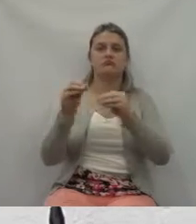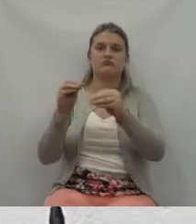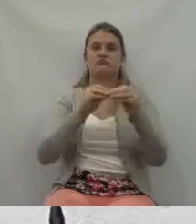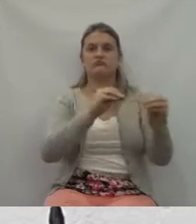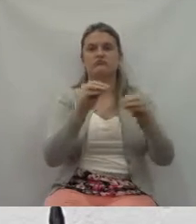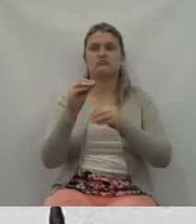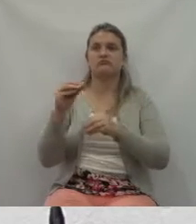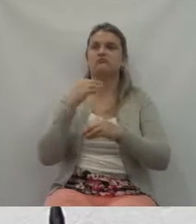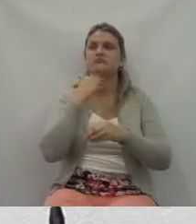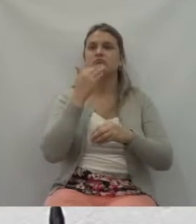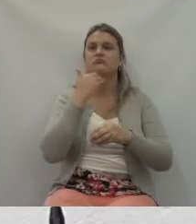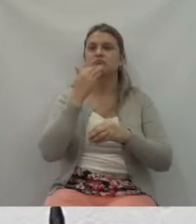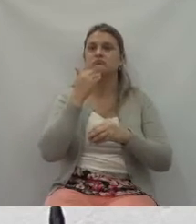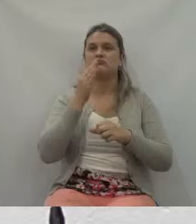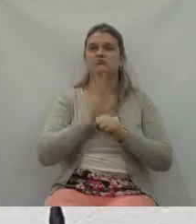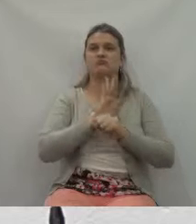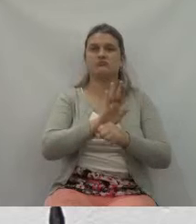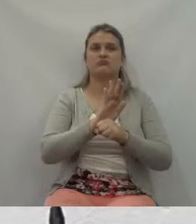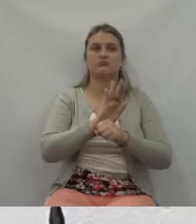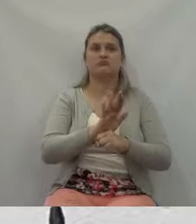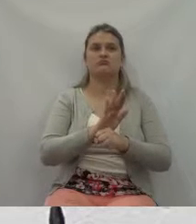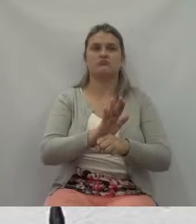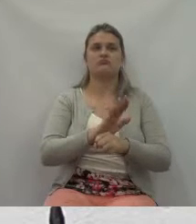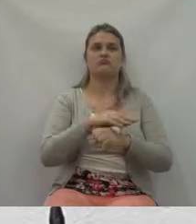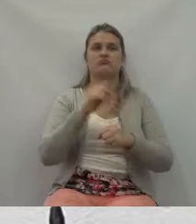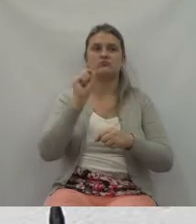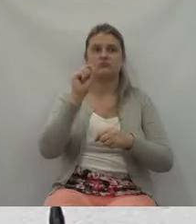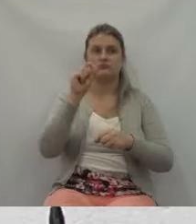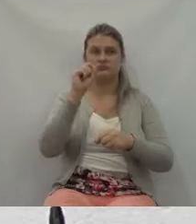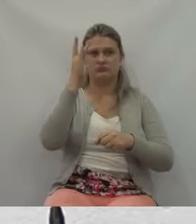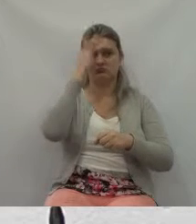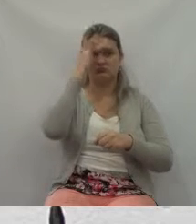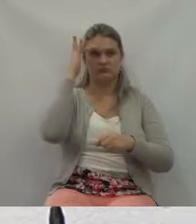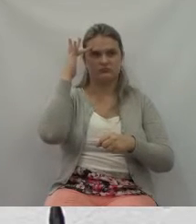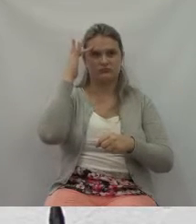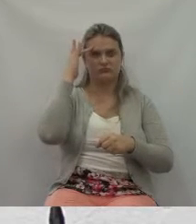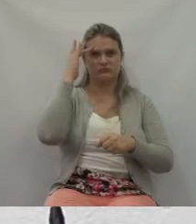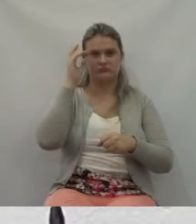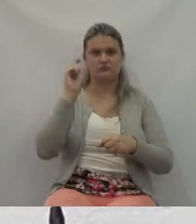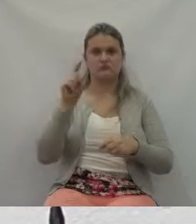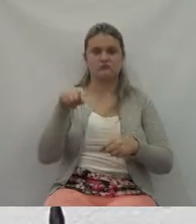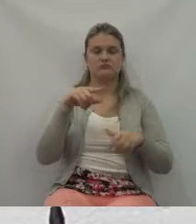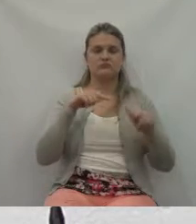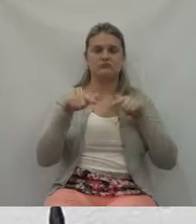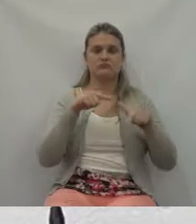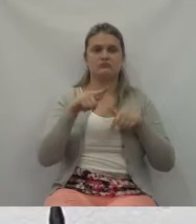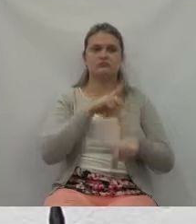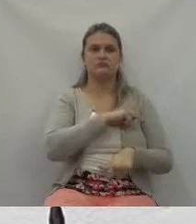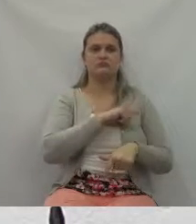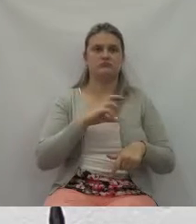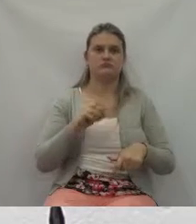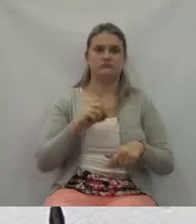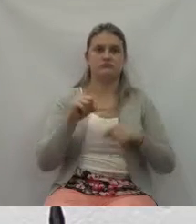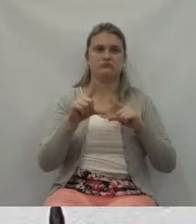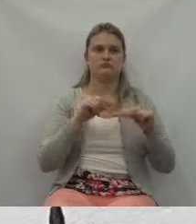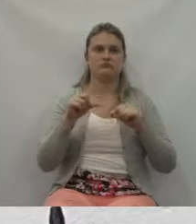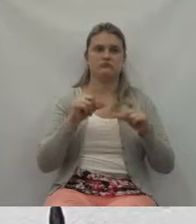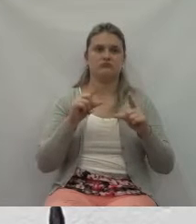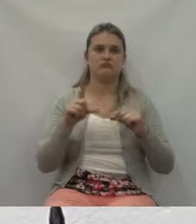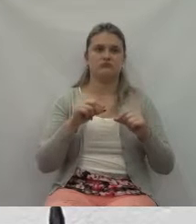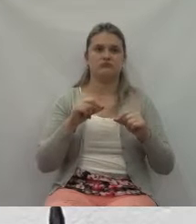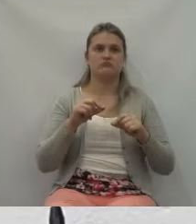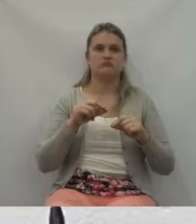nós que ocupamos um cargo público, seja ele um cargo eletivo, eleito pela comunidade, ou um cargo